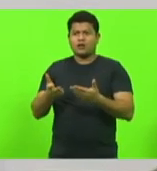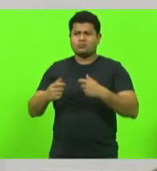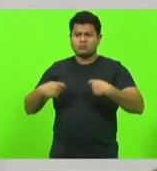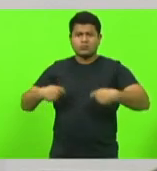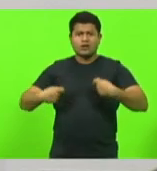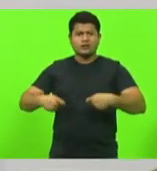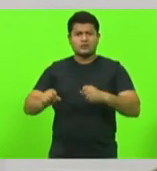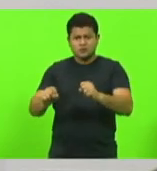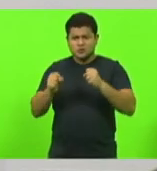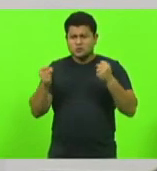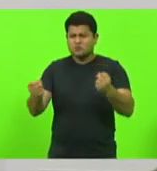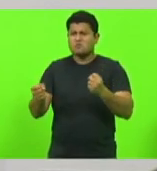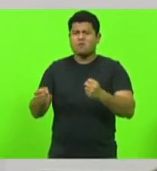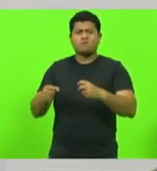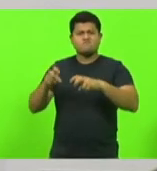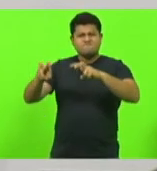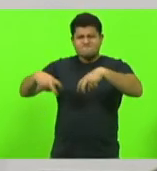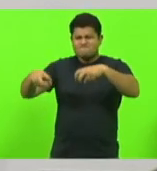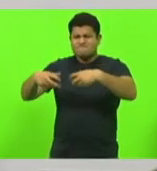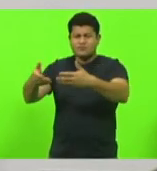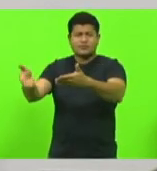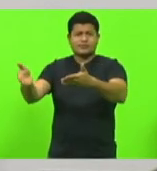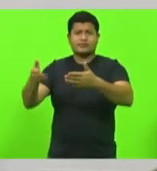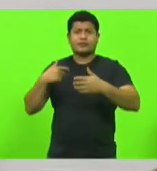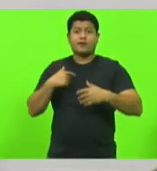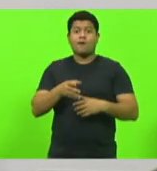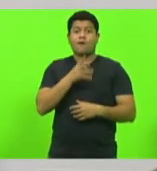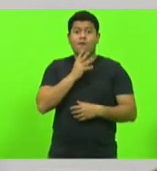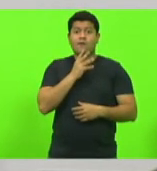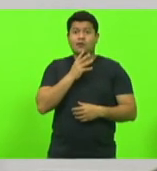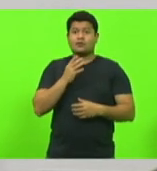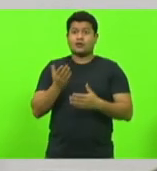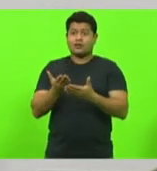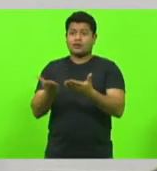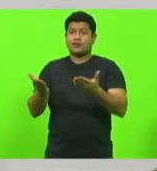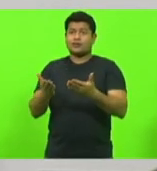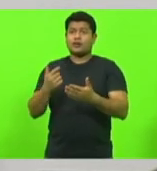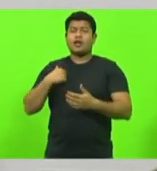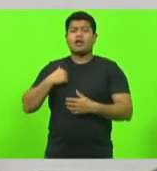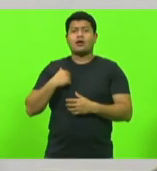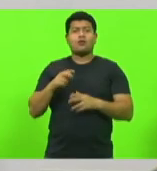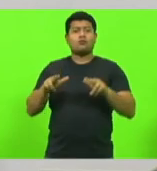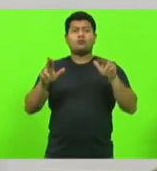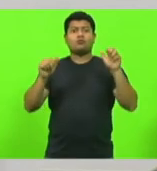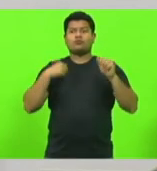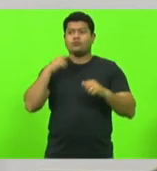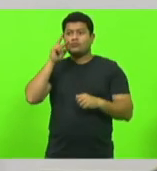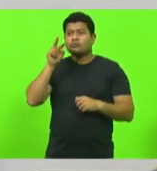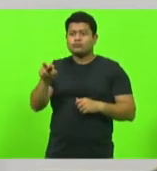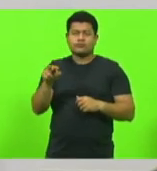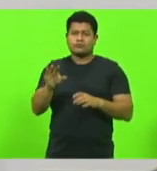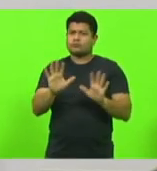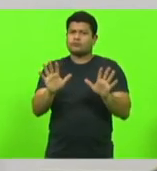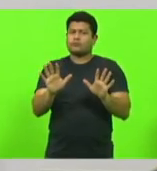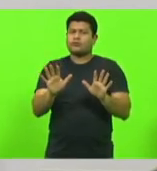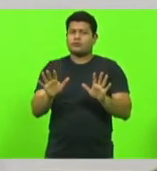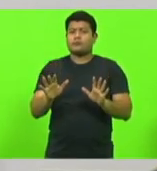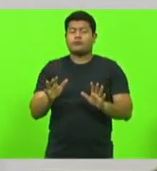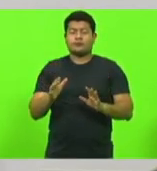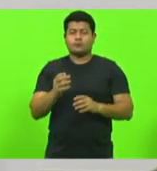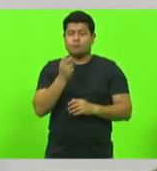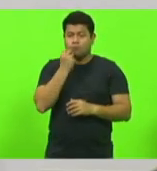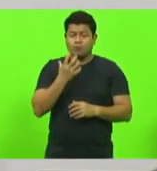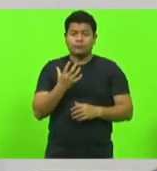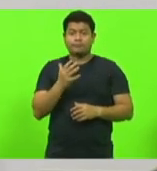consequências disso? Quem conhece Corrida de Galgos, eu, graças a Deus, nunca presenciei ao vivo